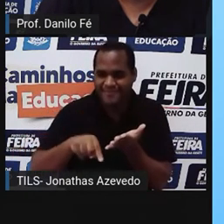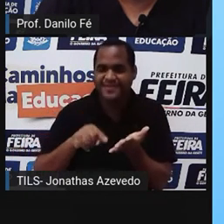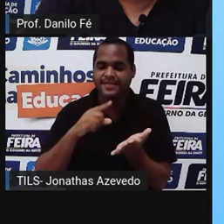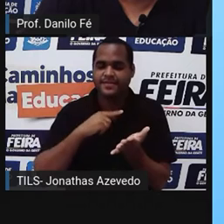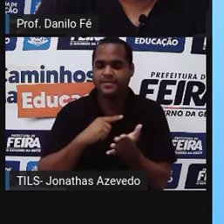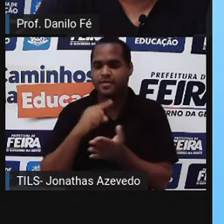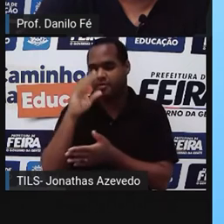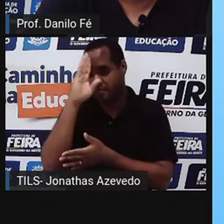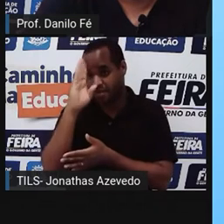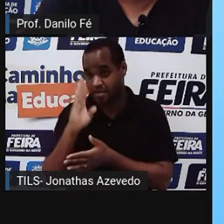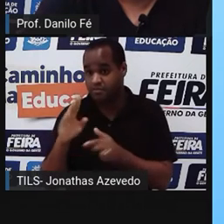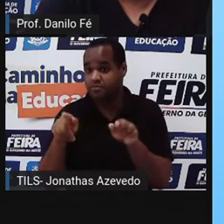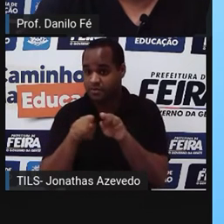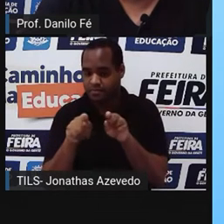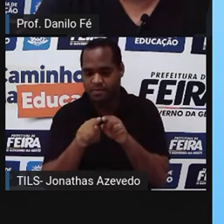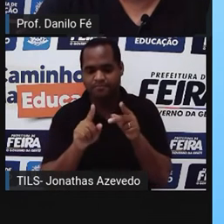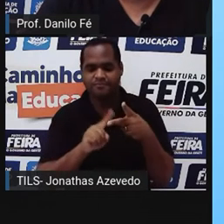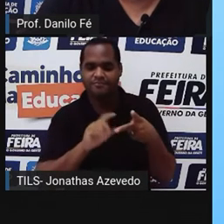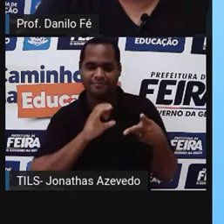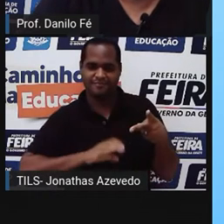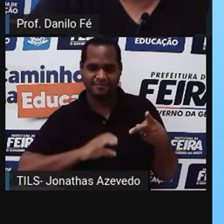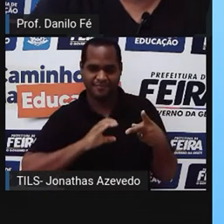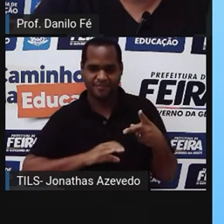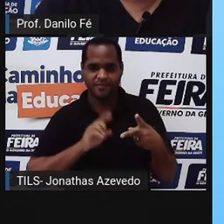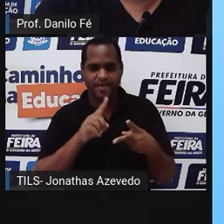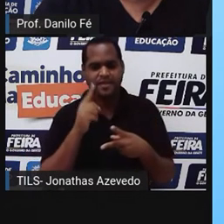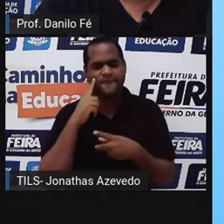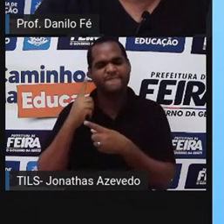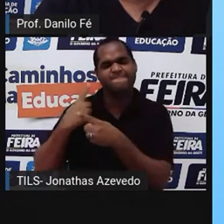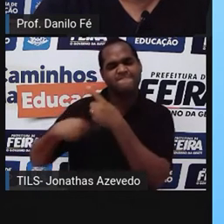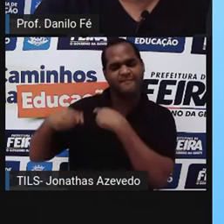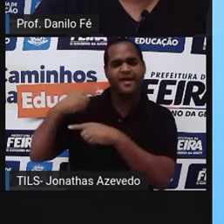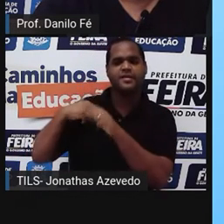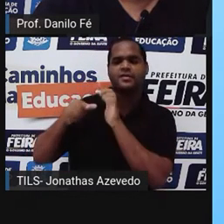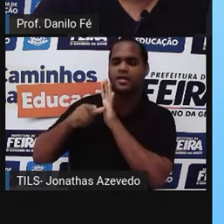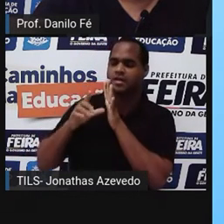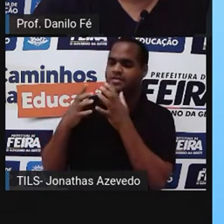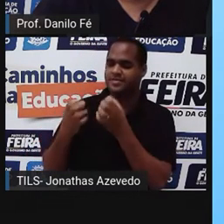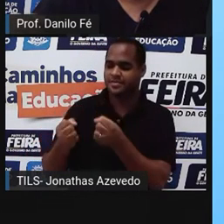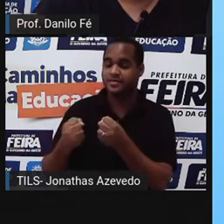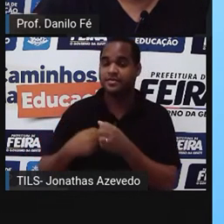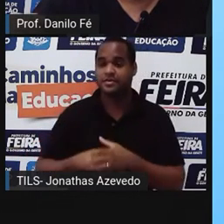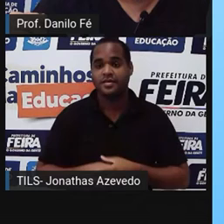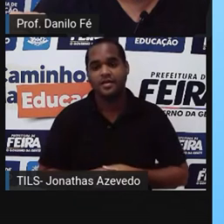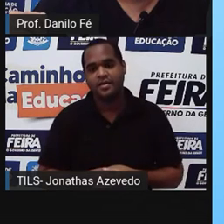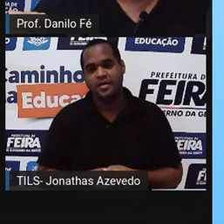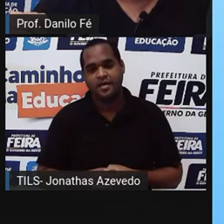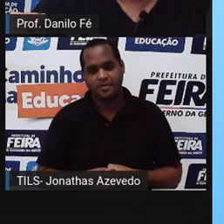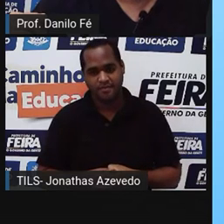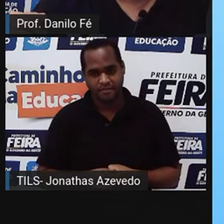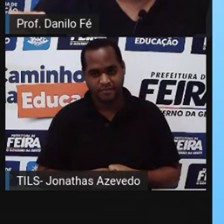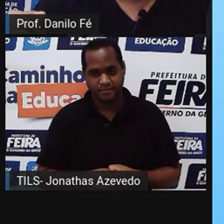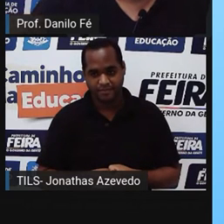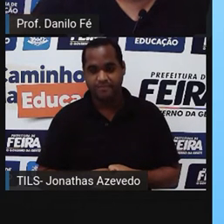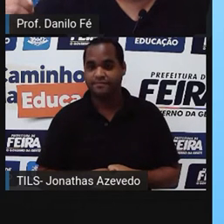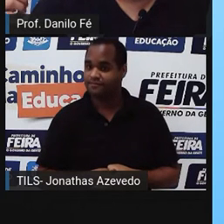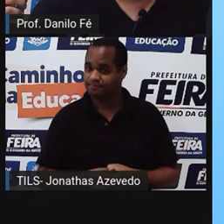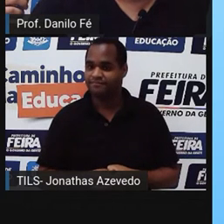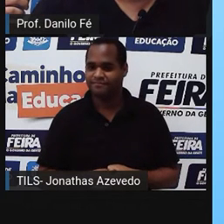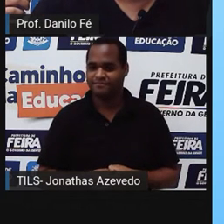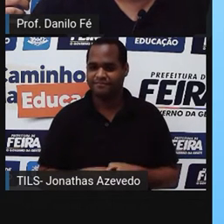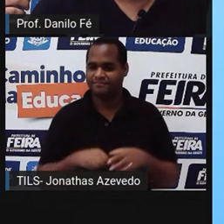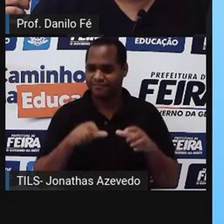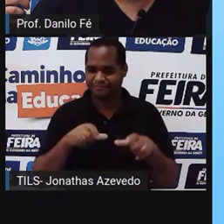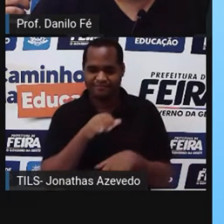entre Brasil e Portugal, elas vão sendo revogadas. E o Rio de